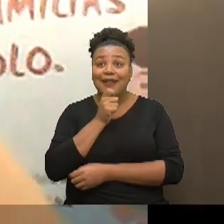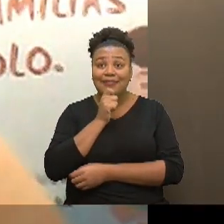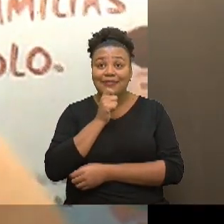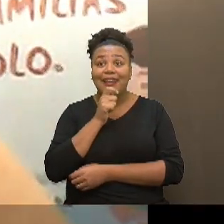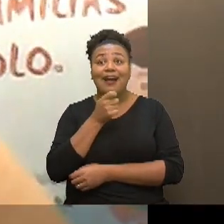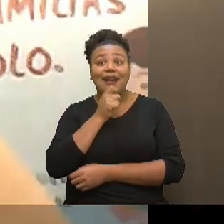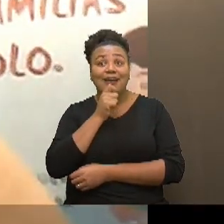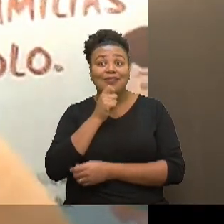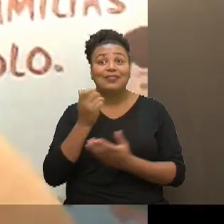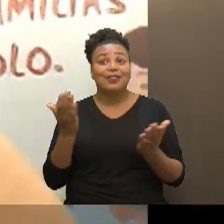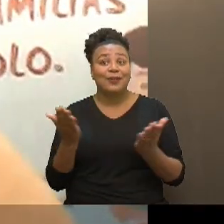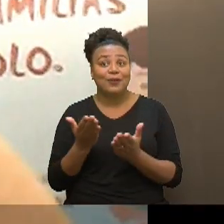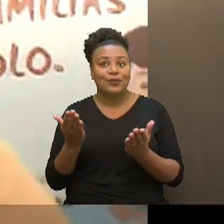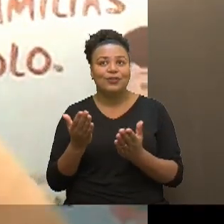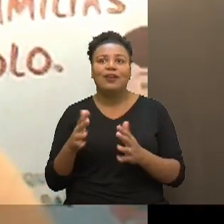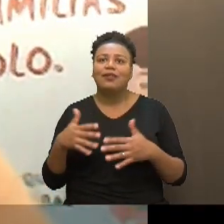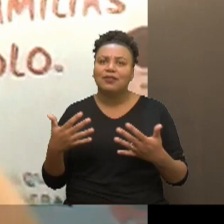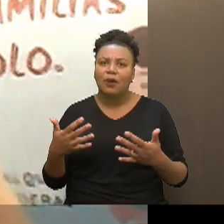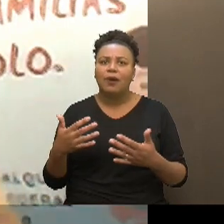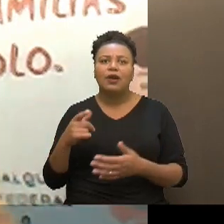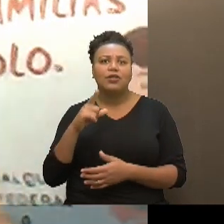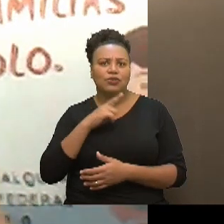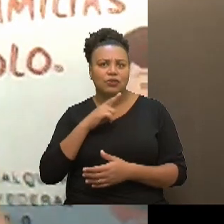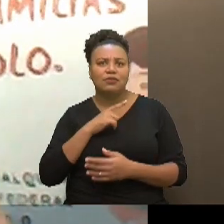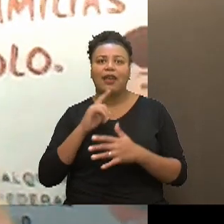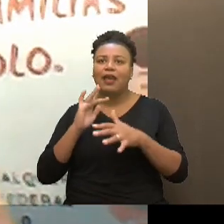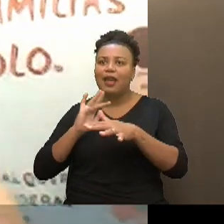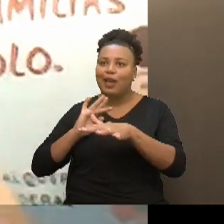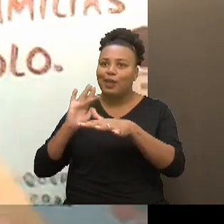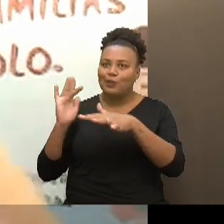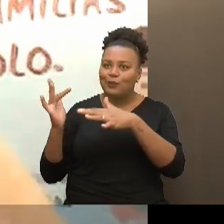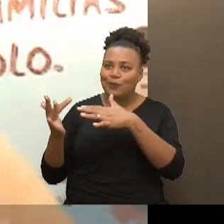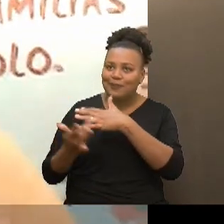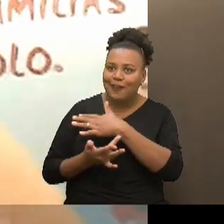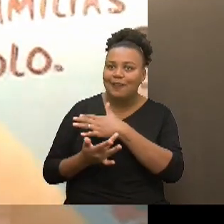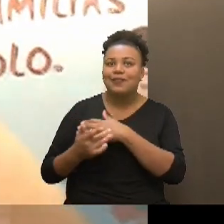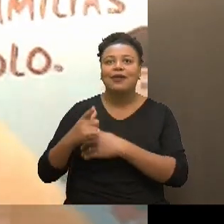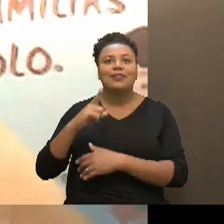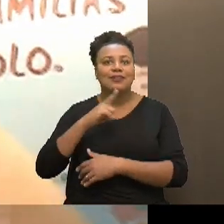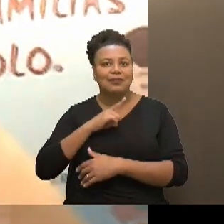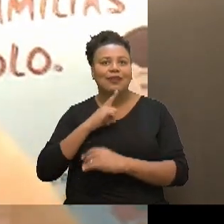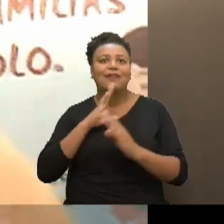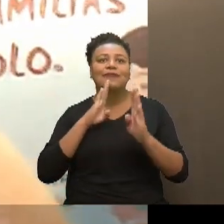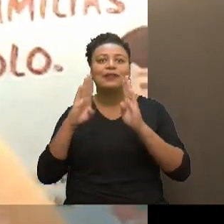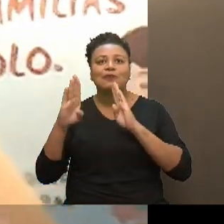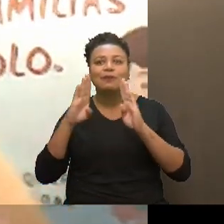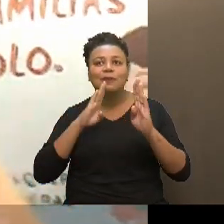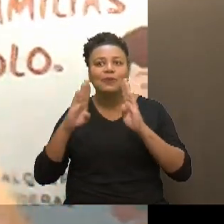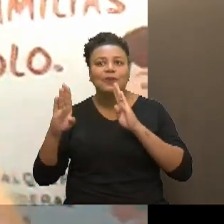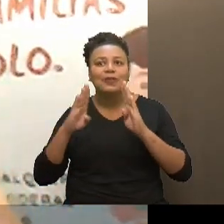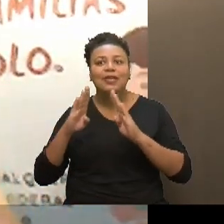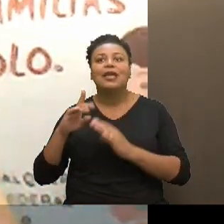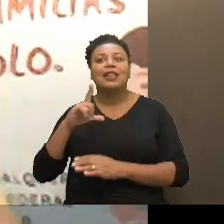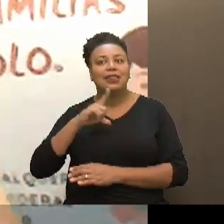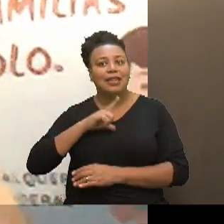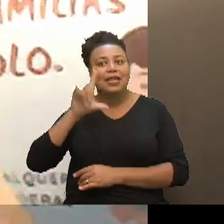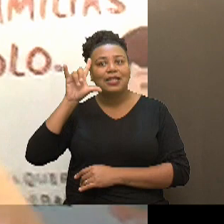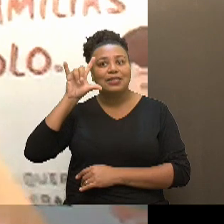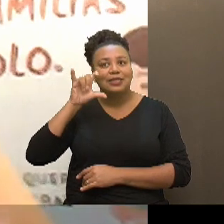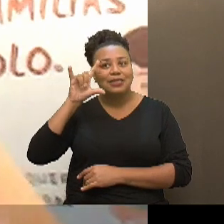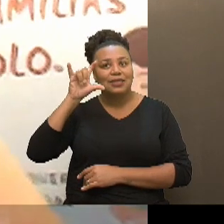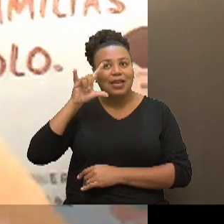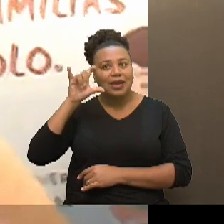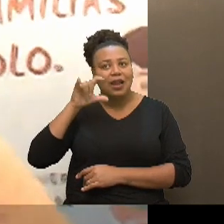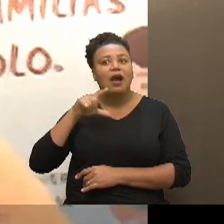ainda hoje né então assim a gente tem as nossas redes sociais né tem o Facebook tem o Instagram